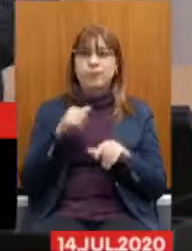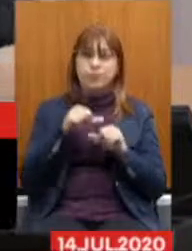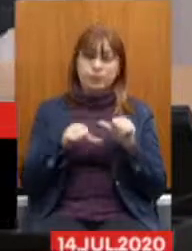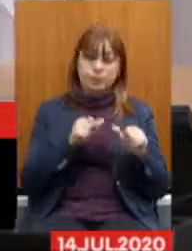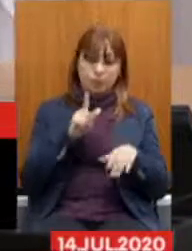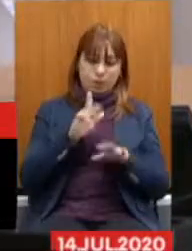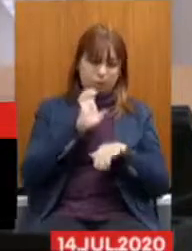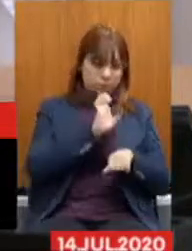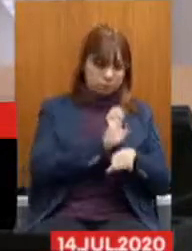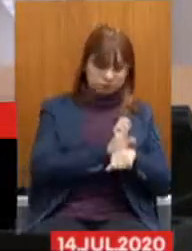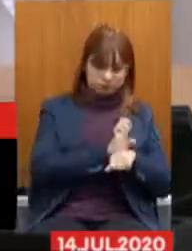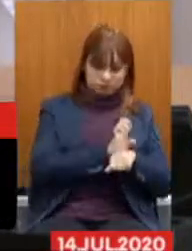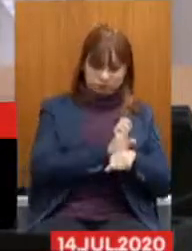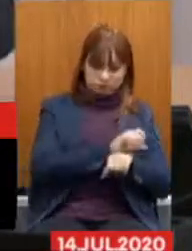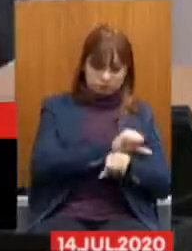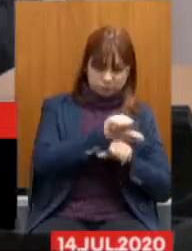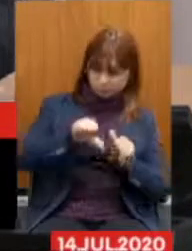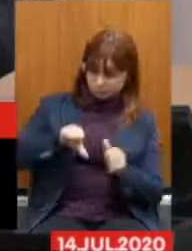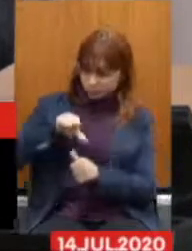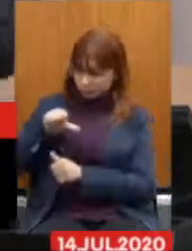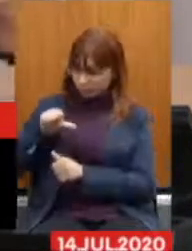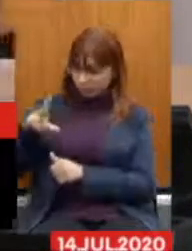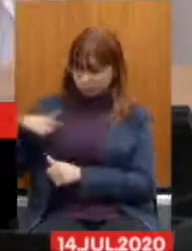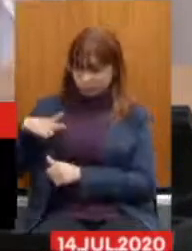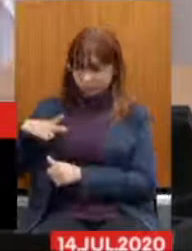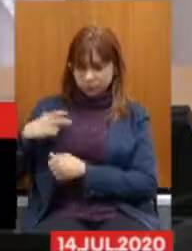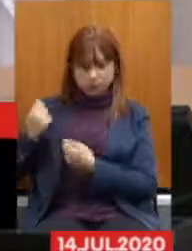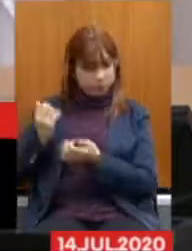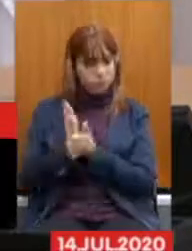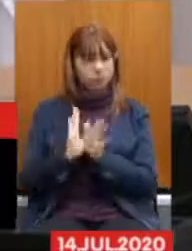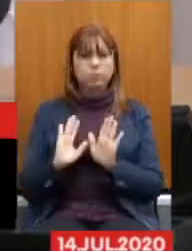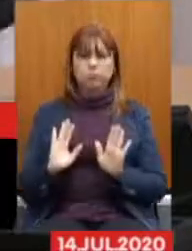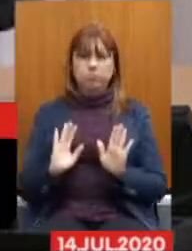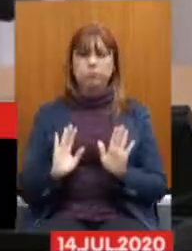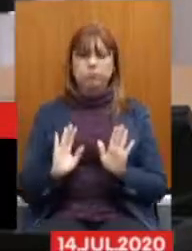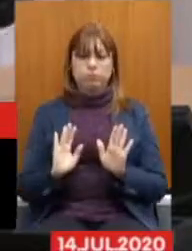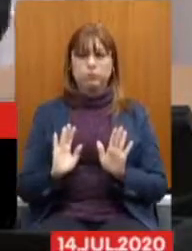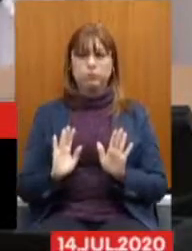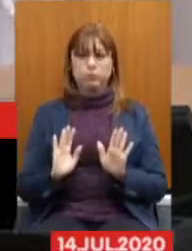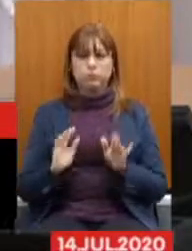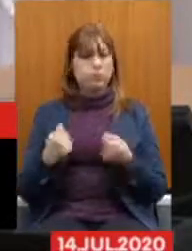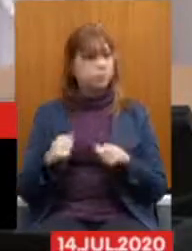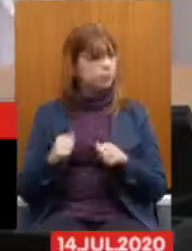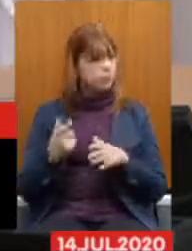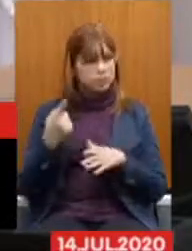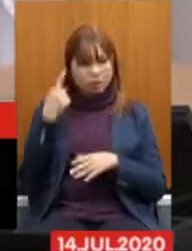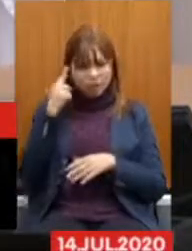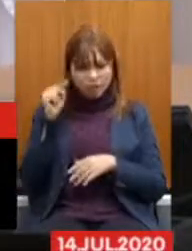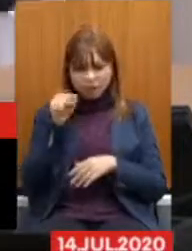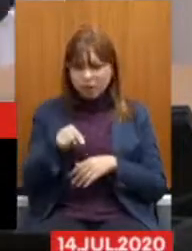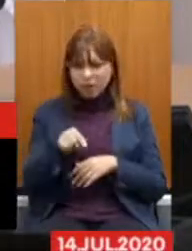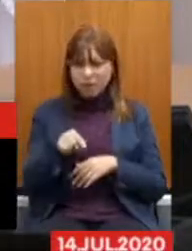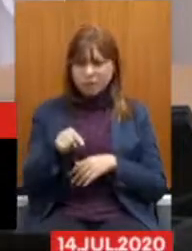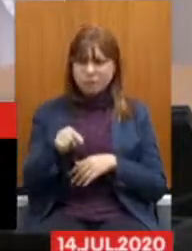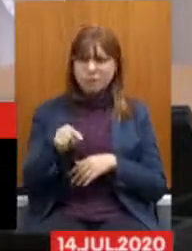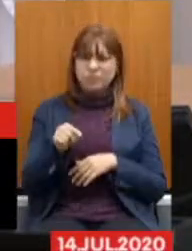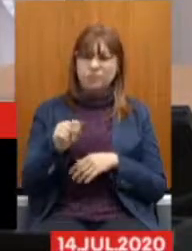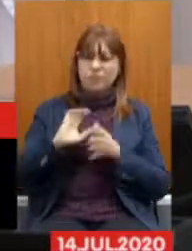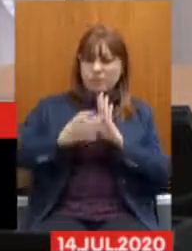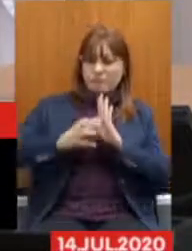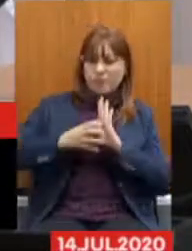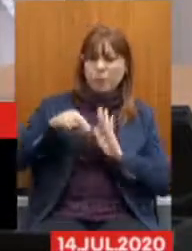o Estado em iniciativa privada, isso tem que cair por terra, tem que derrotar essas ideias do Partido Novo